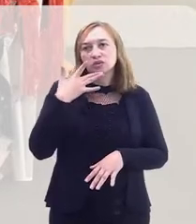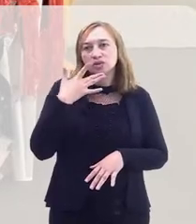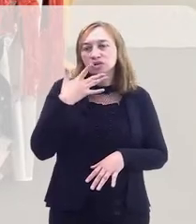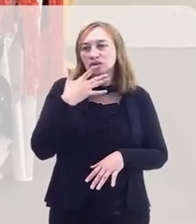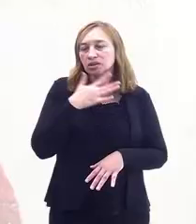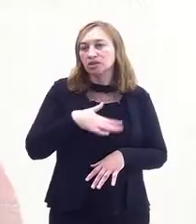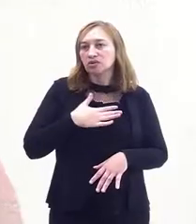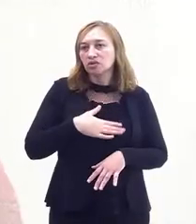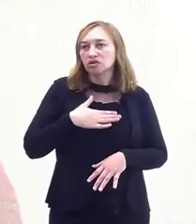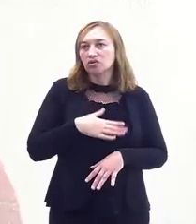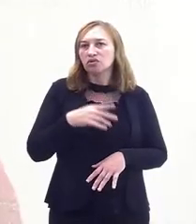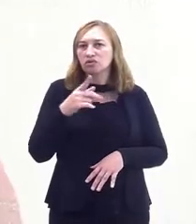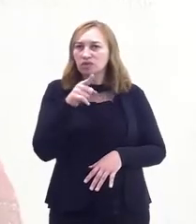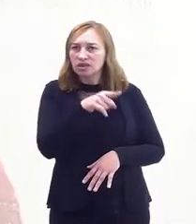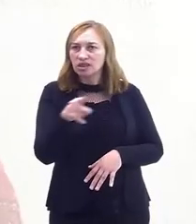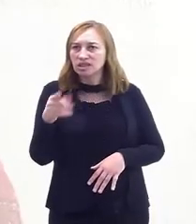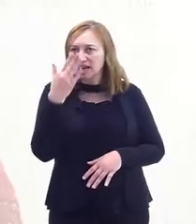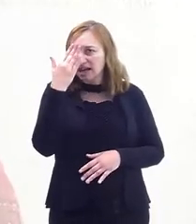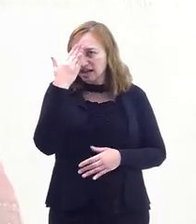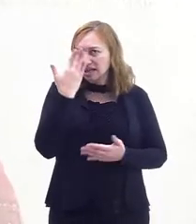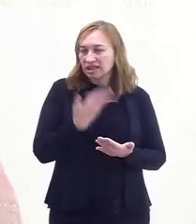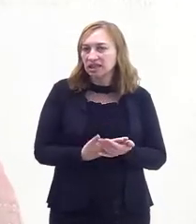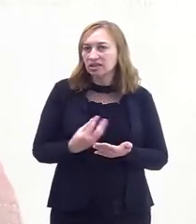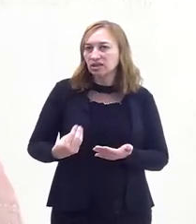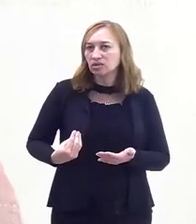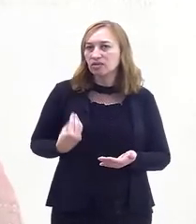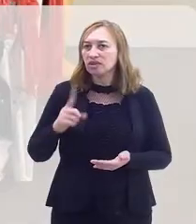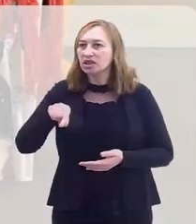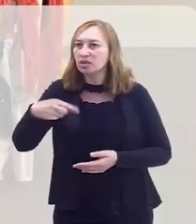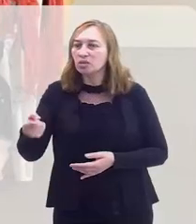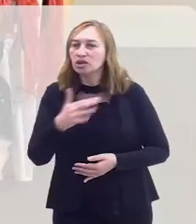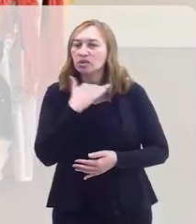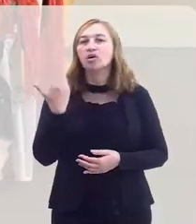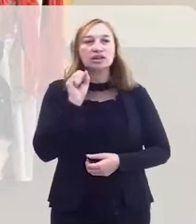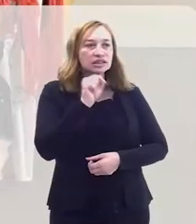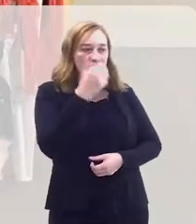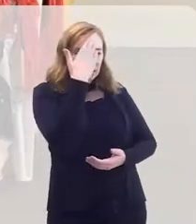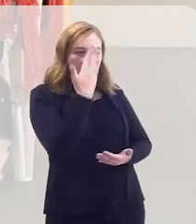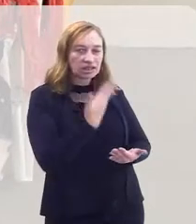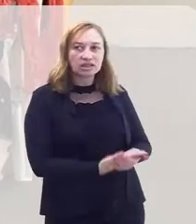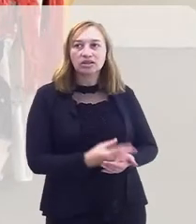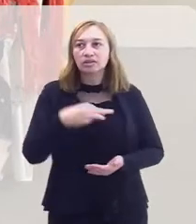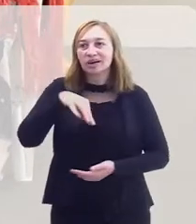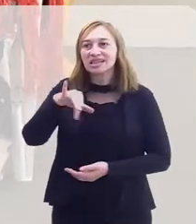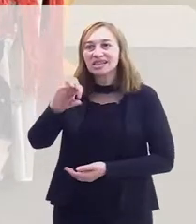gostava. Vocês acreditam em vida após a morte? Sim, acreditamos.